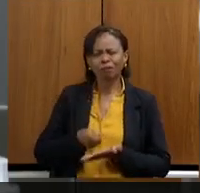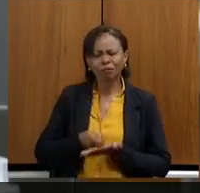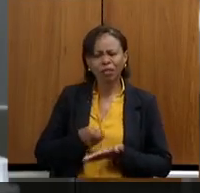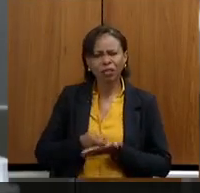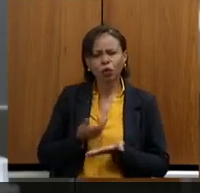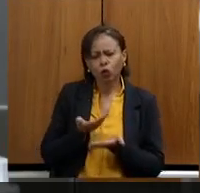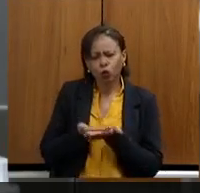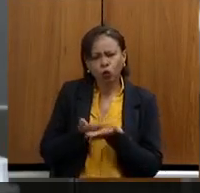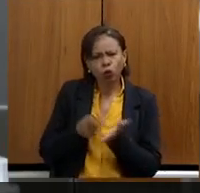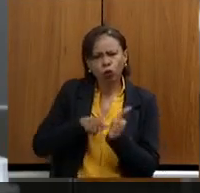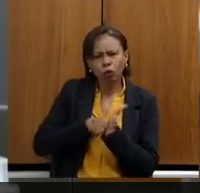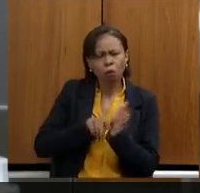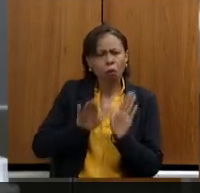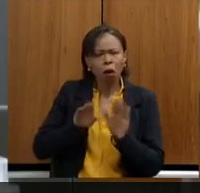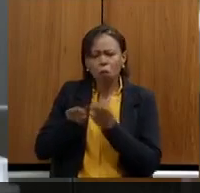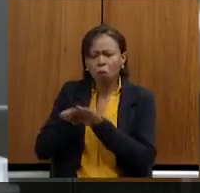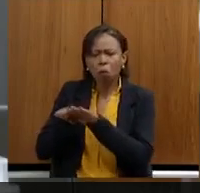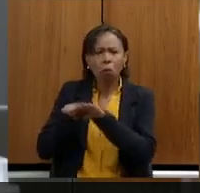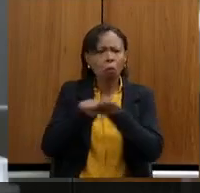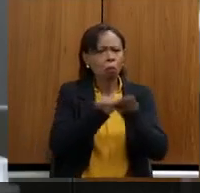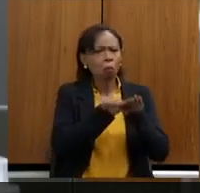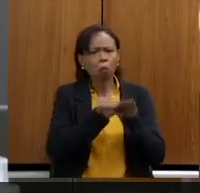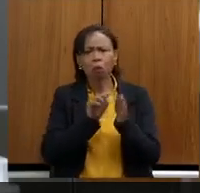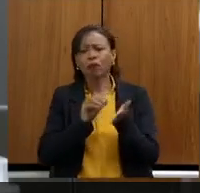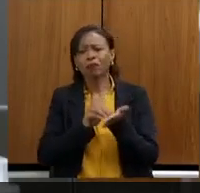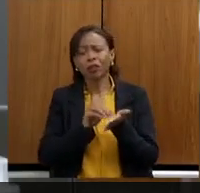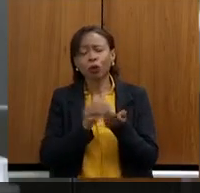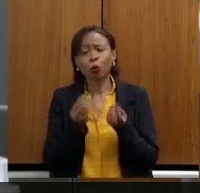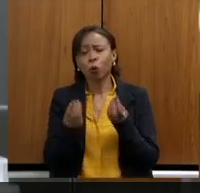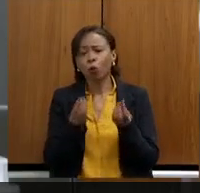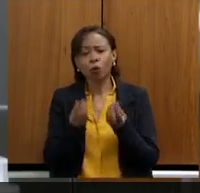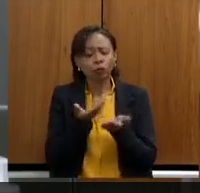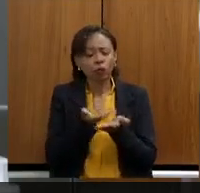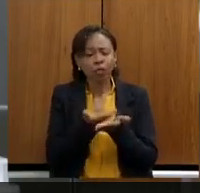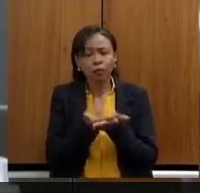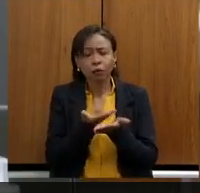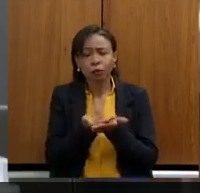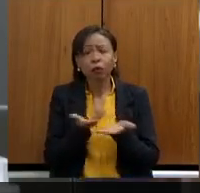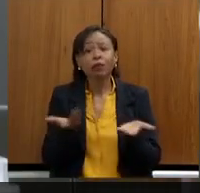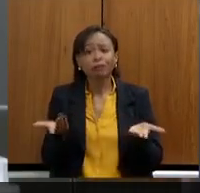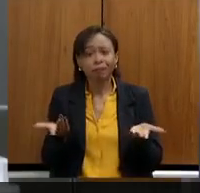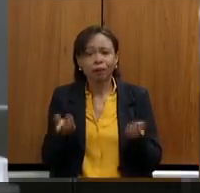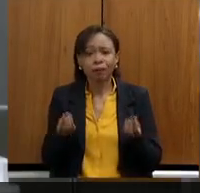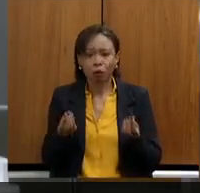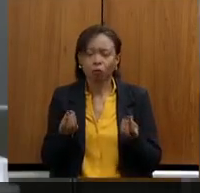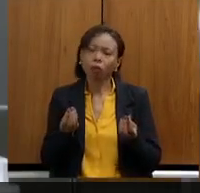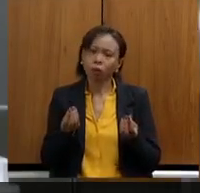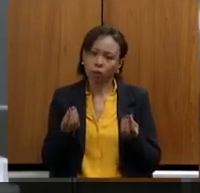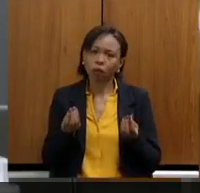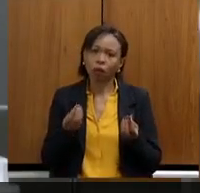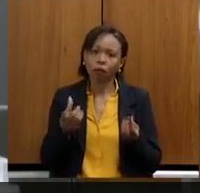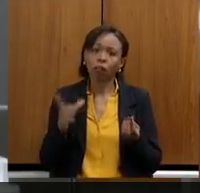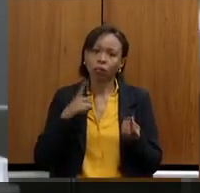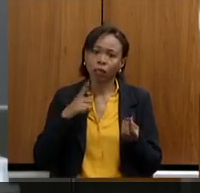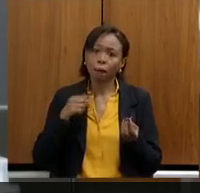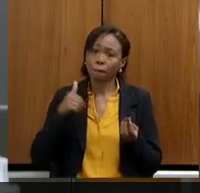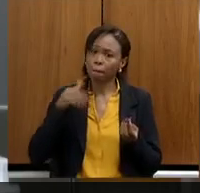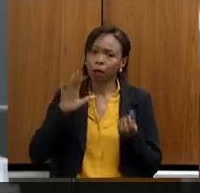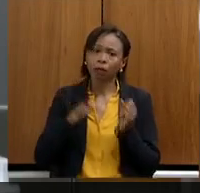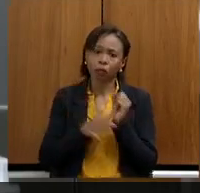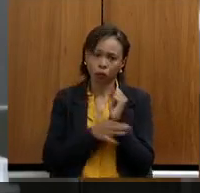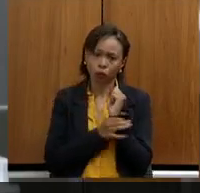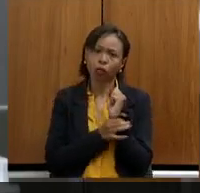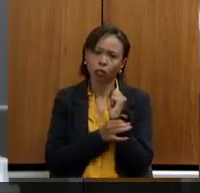estudo seria exigido, qual era a forma que esse estudo deveria ser realizado, e isso traz maior segurança jurídica